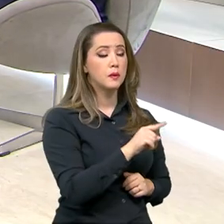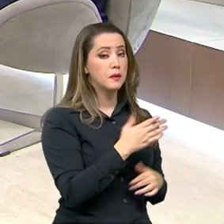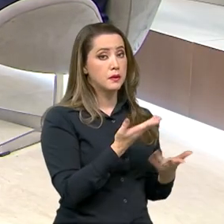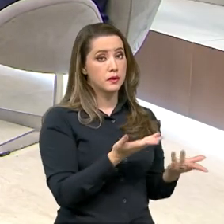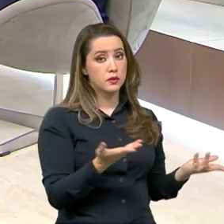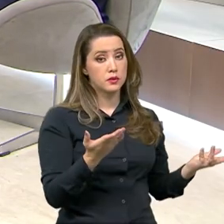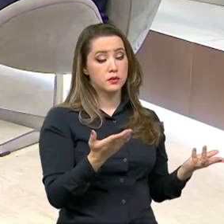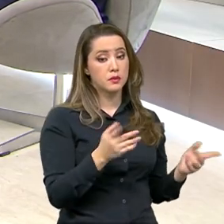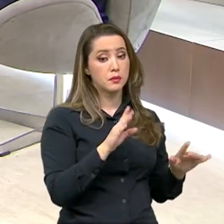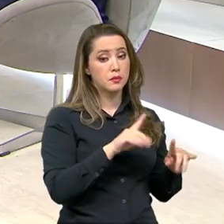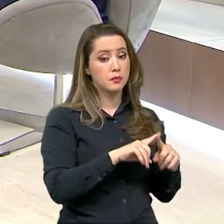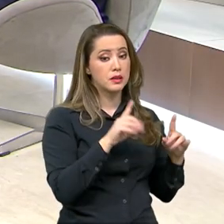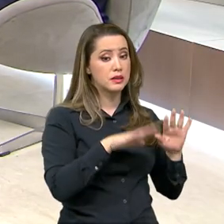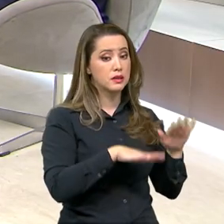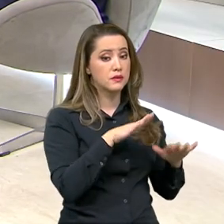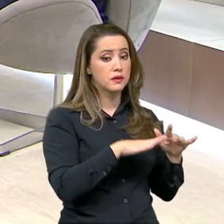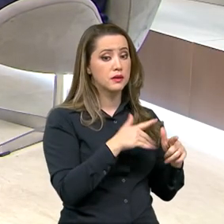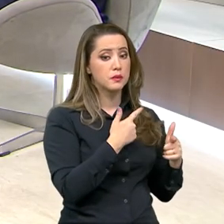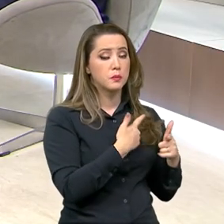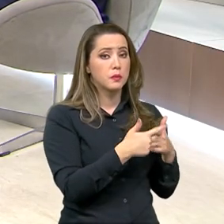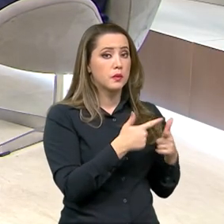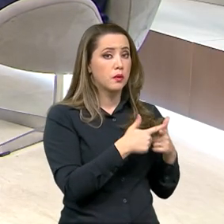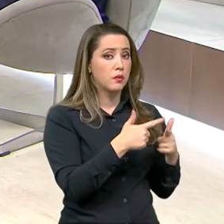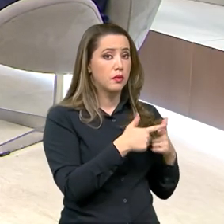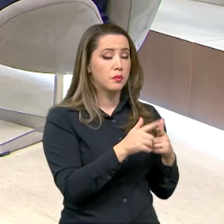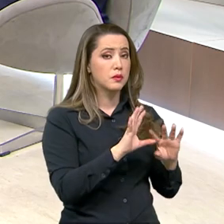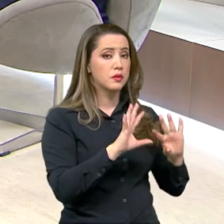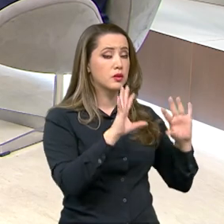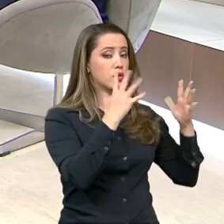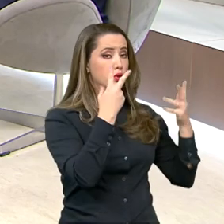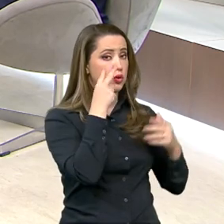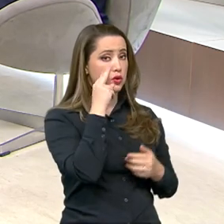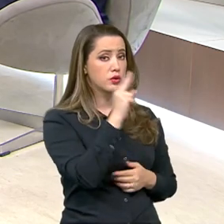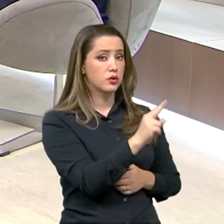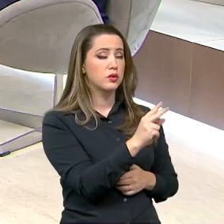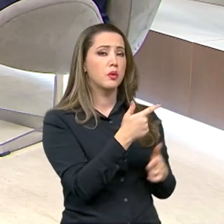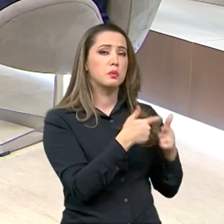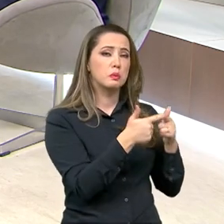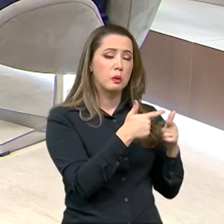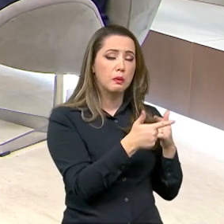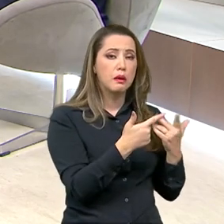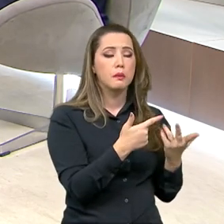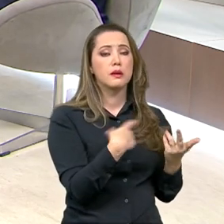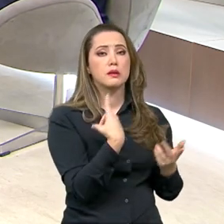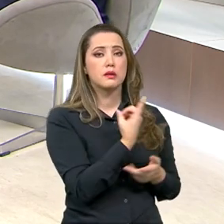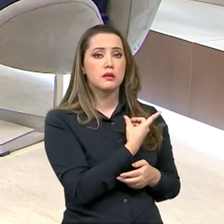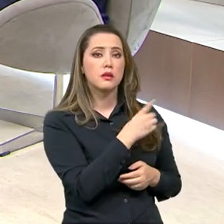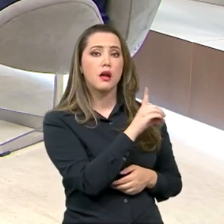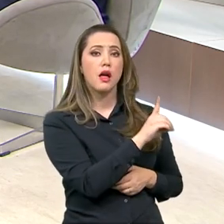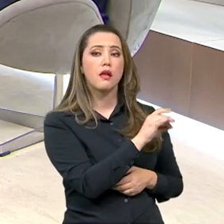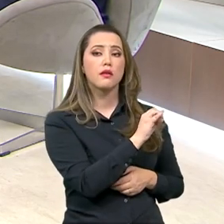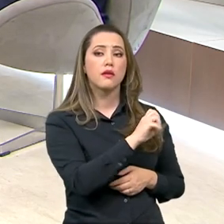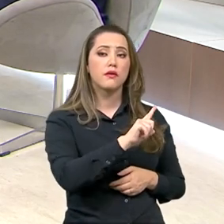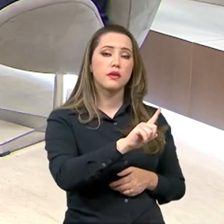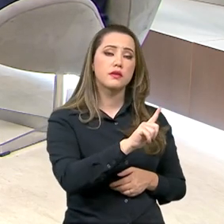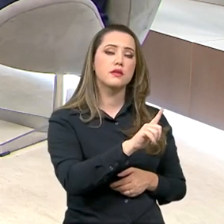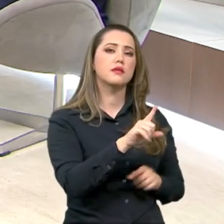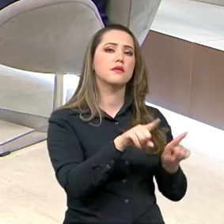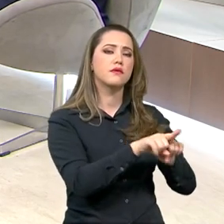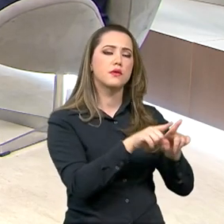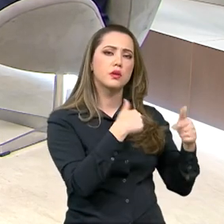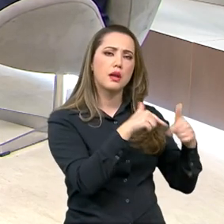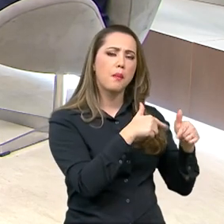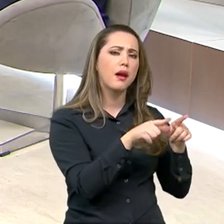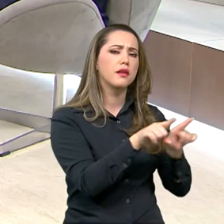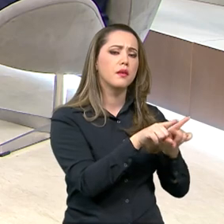infelizmente, acontecem esses fenômenos climáticos e esses desastres naturais, a defesa civil também age. Como é que